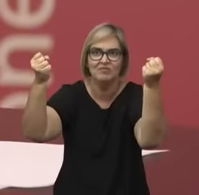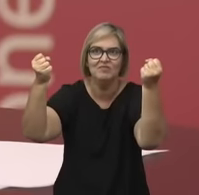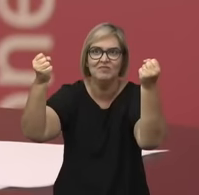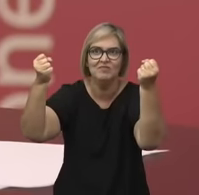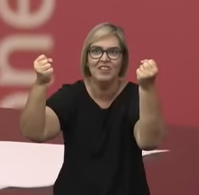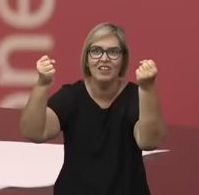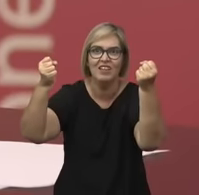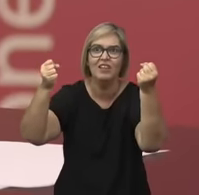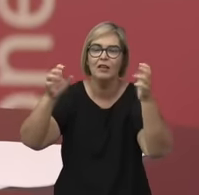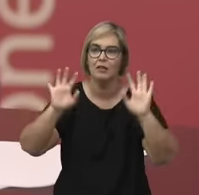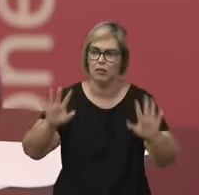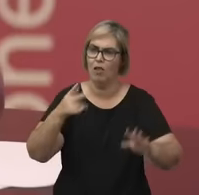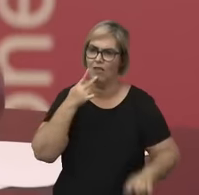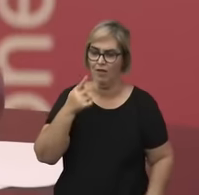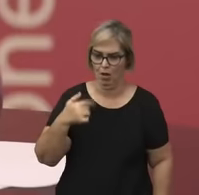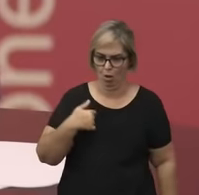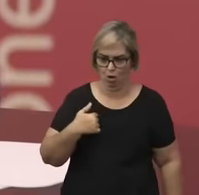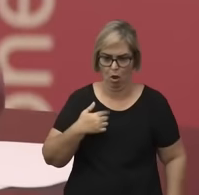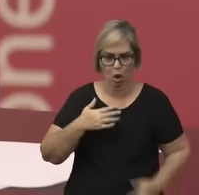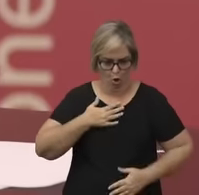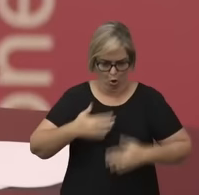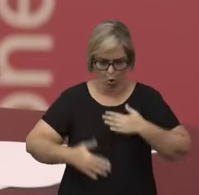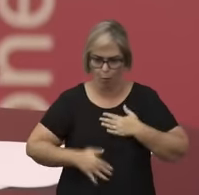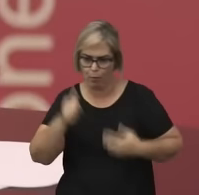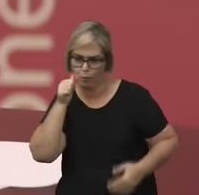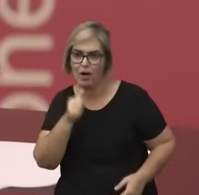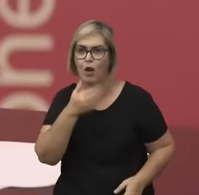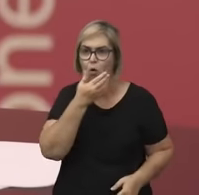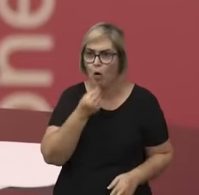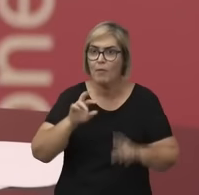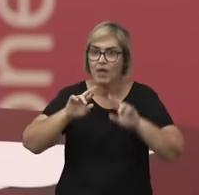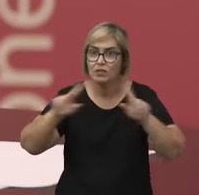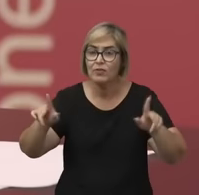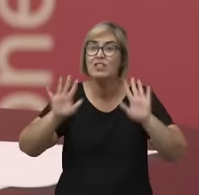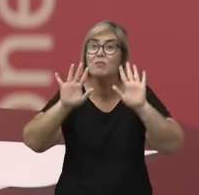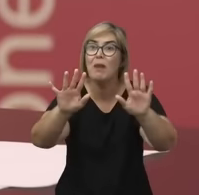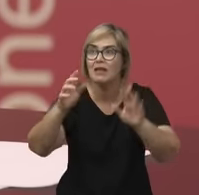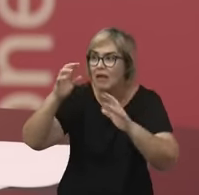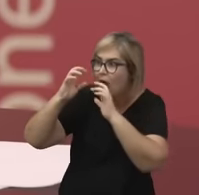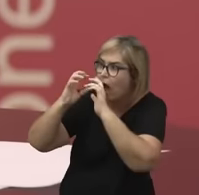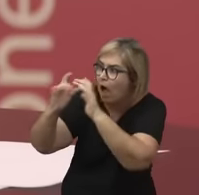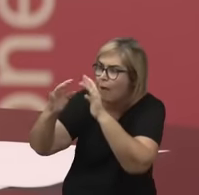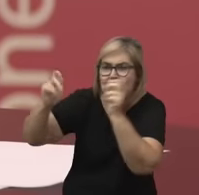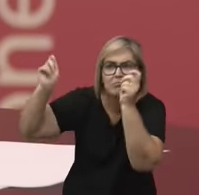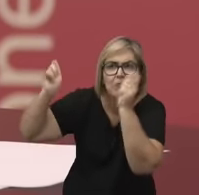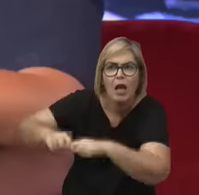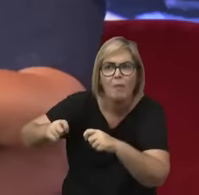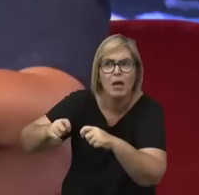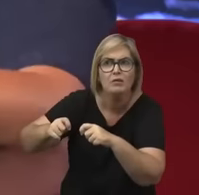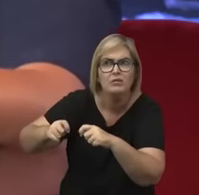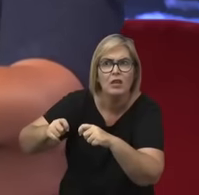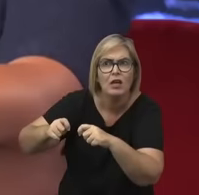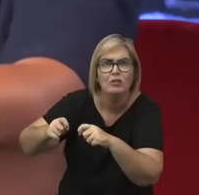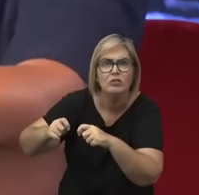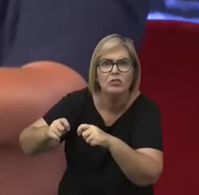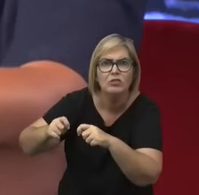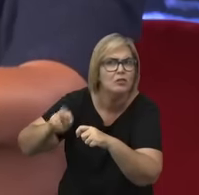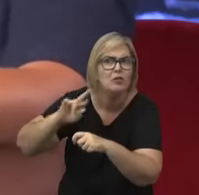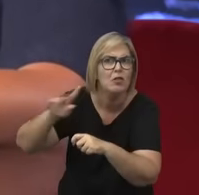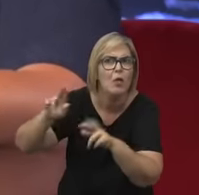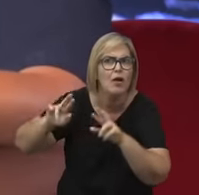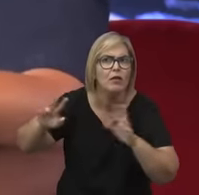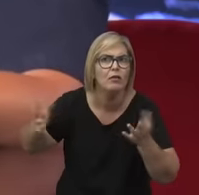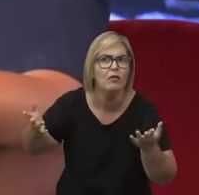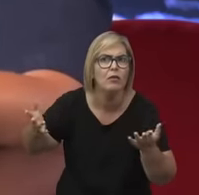né? Dizendo, bom, os corpos são diferentes, mas isso não quer dizer que a capacidade racional seja diferente, seja distinta, porque, afinal de contas, o